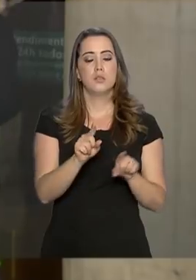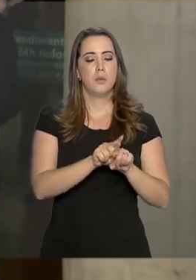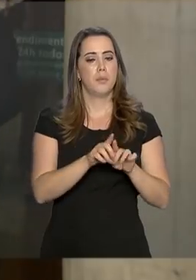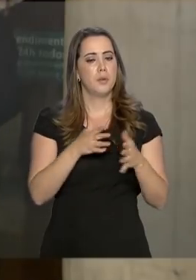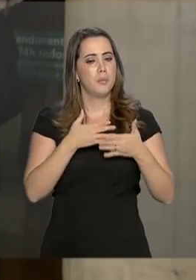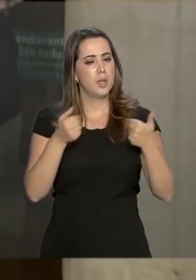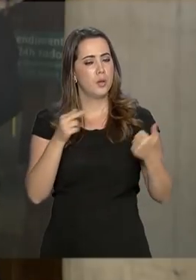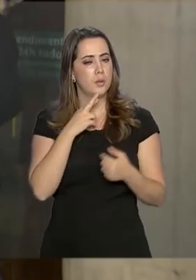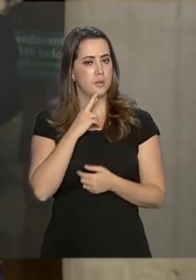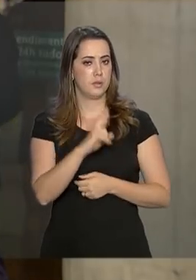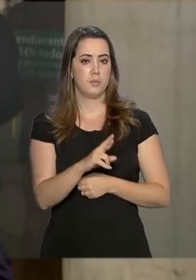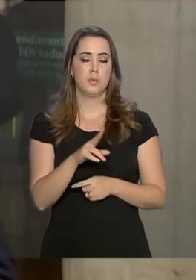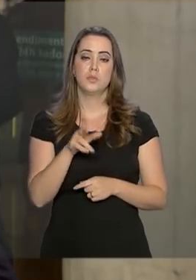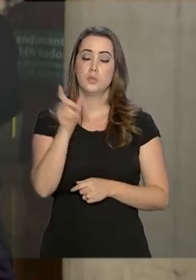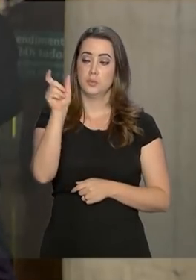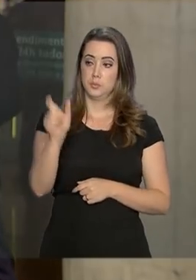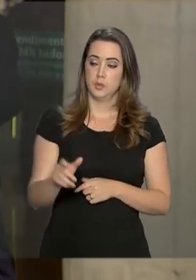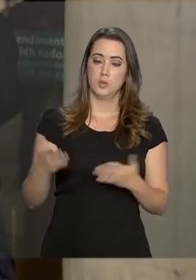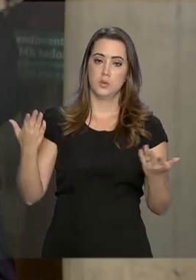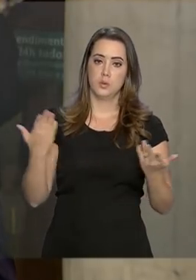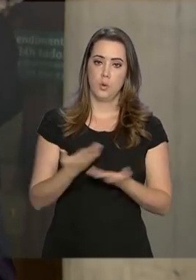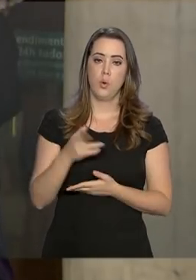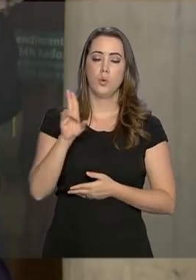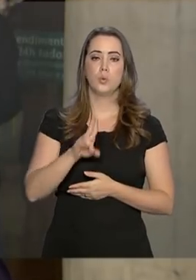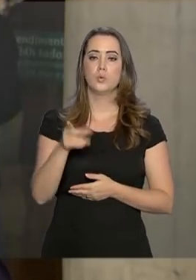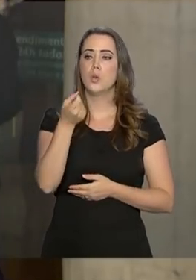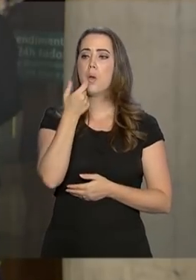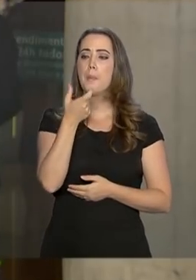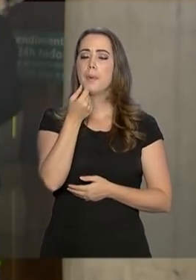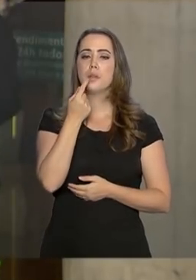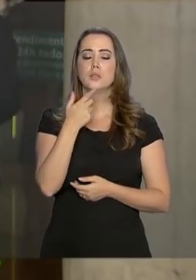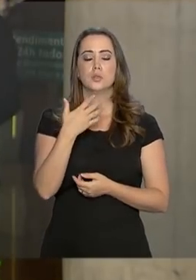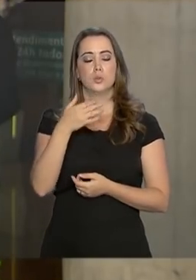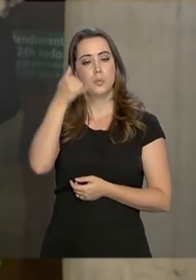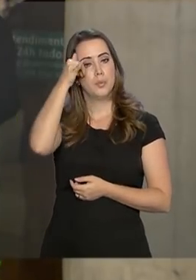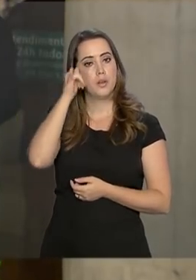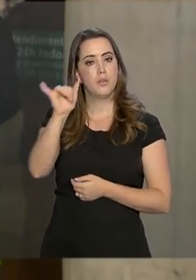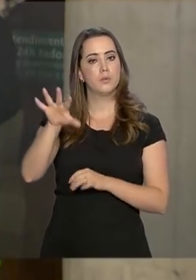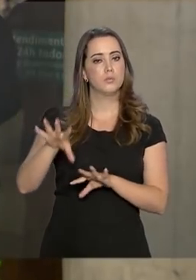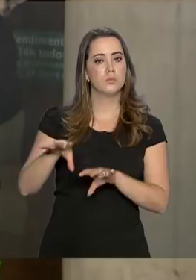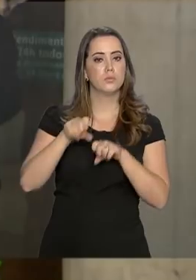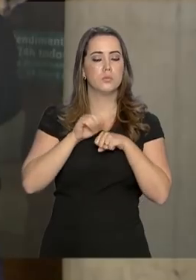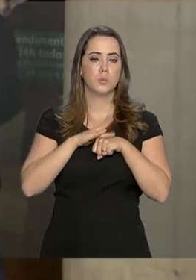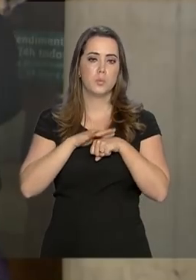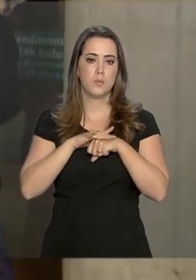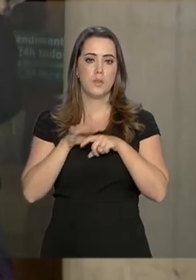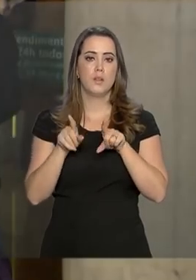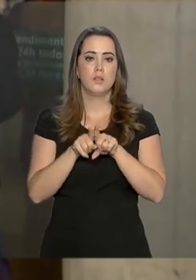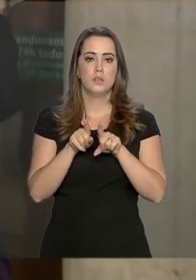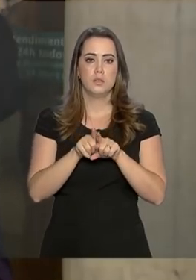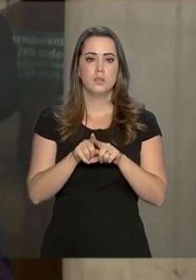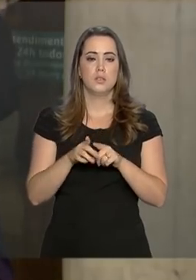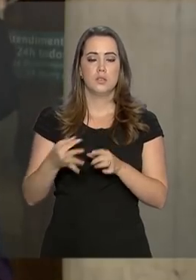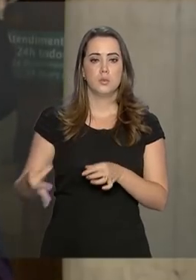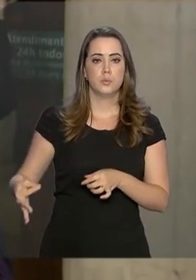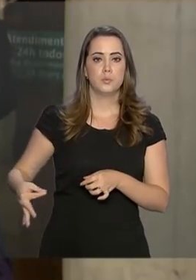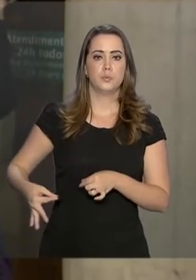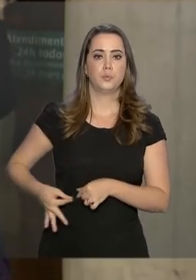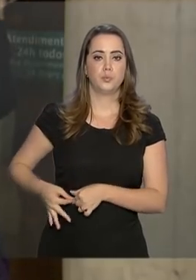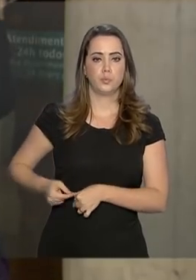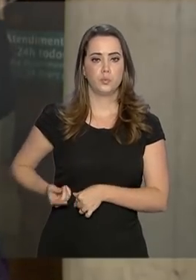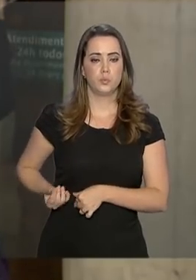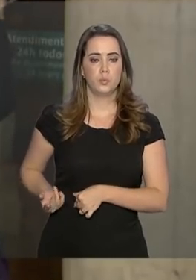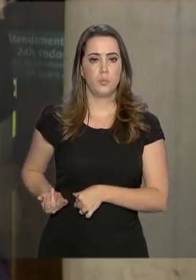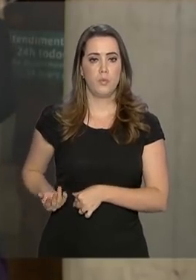resultados E o paciente segue com antibióticos para evitar infecções E também com um dreno no local onde